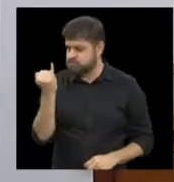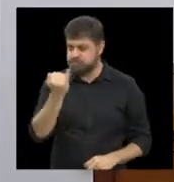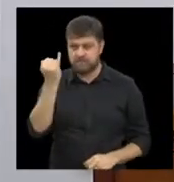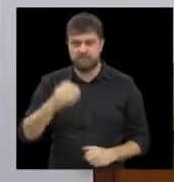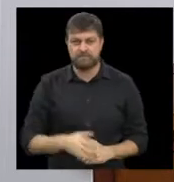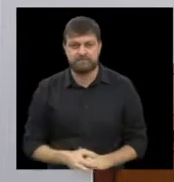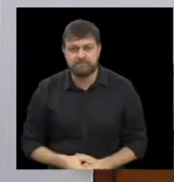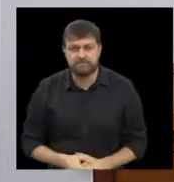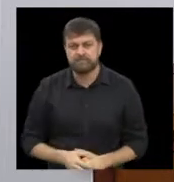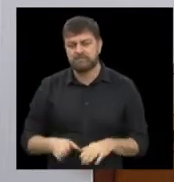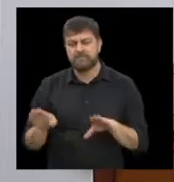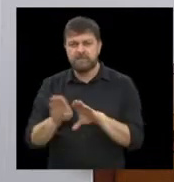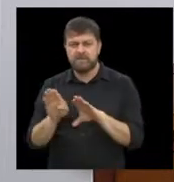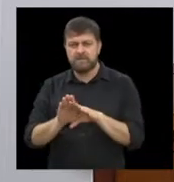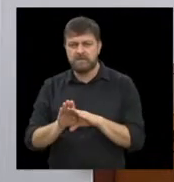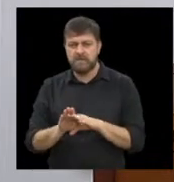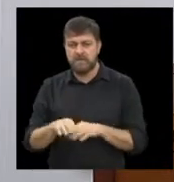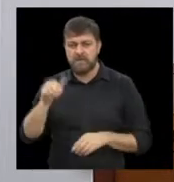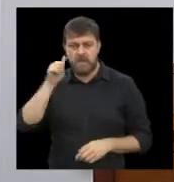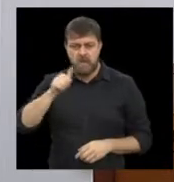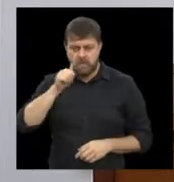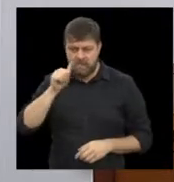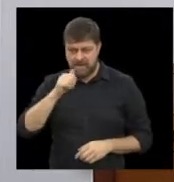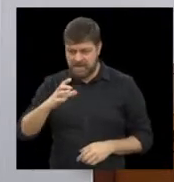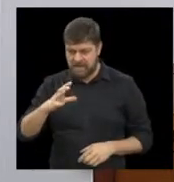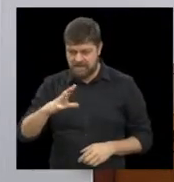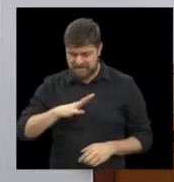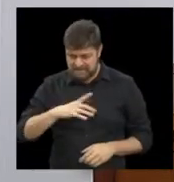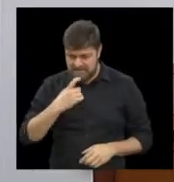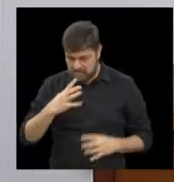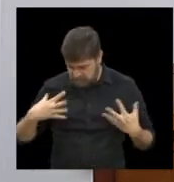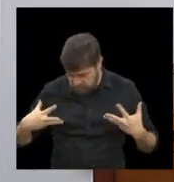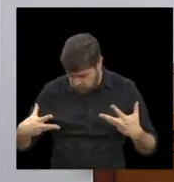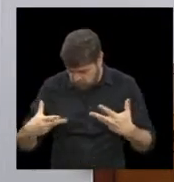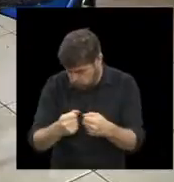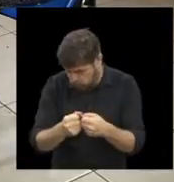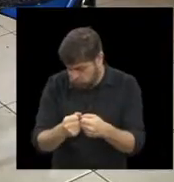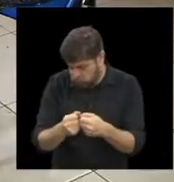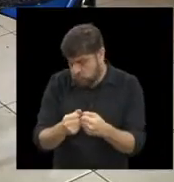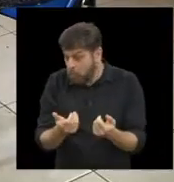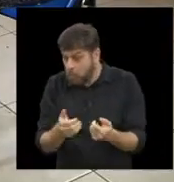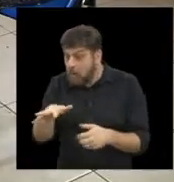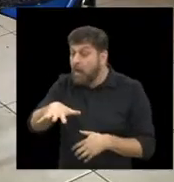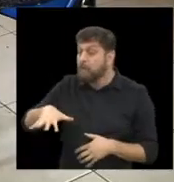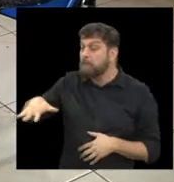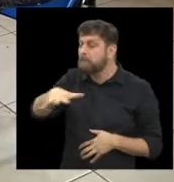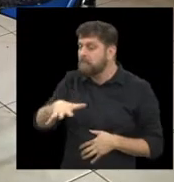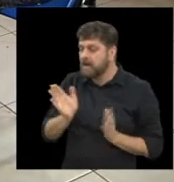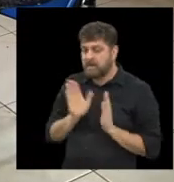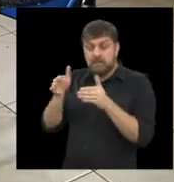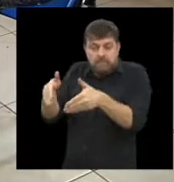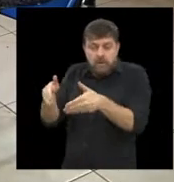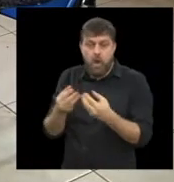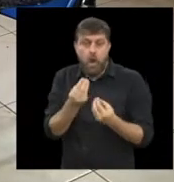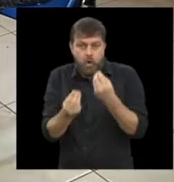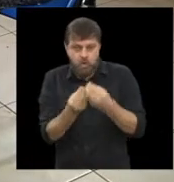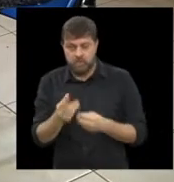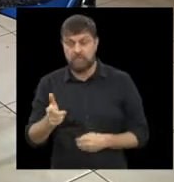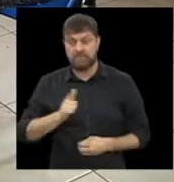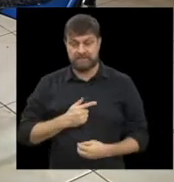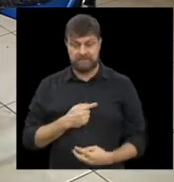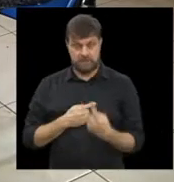mulheres de toda Campinas? Como que é setorizado esse atendimento? Nós temos dois programas